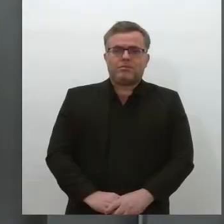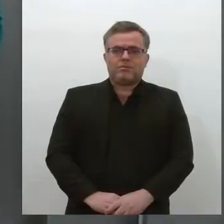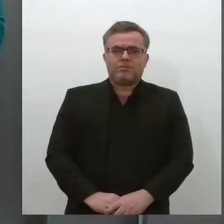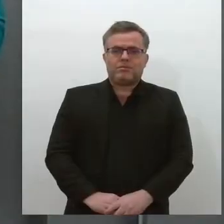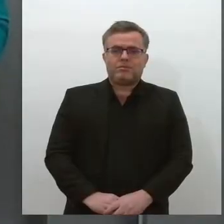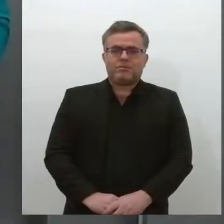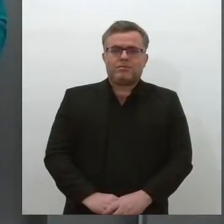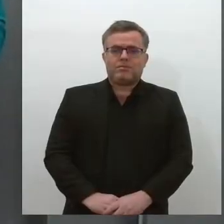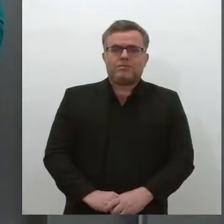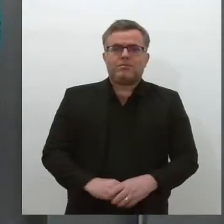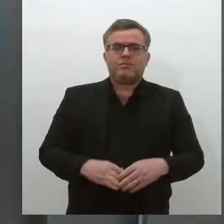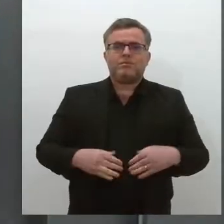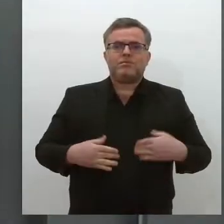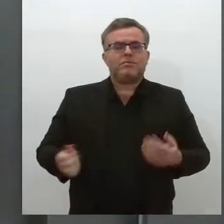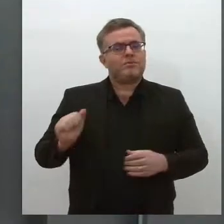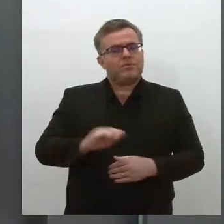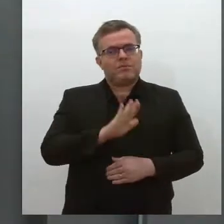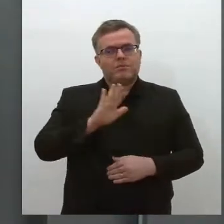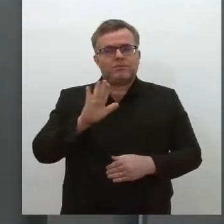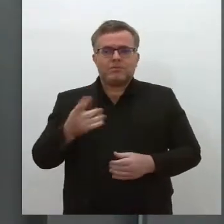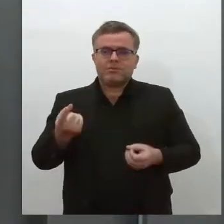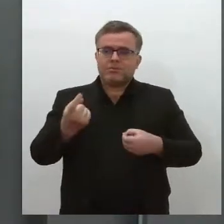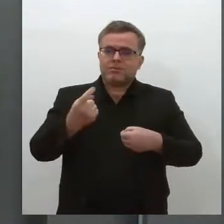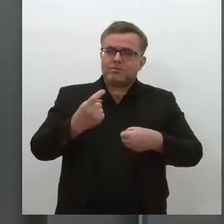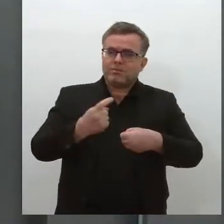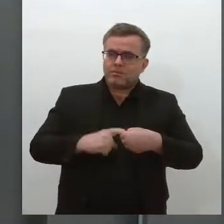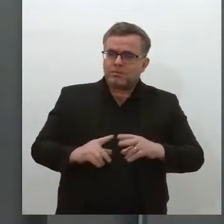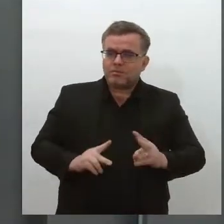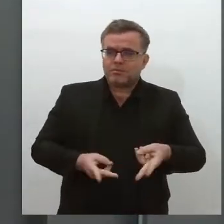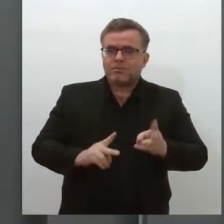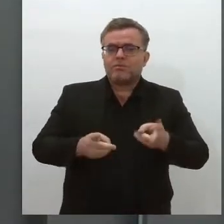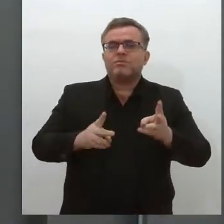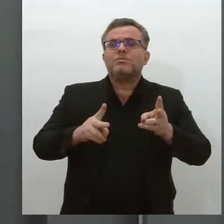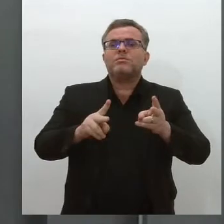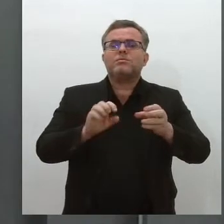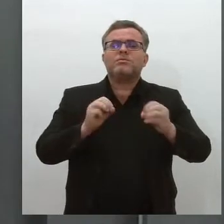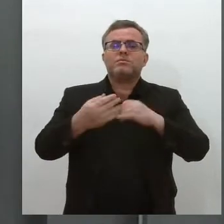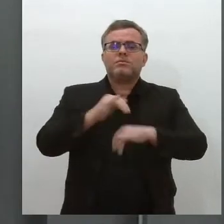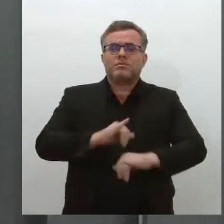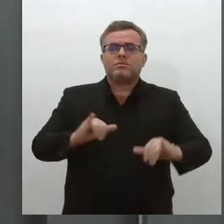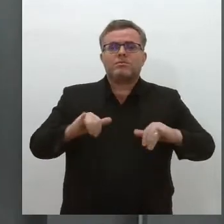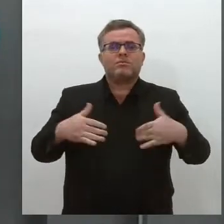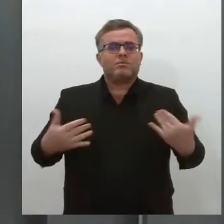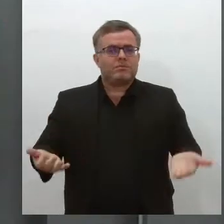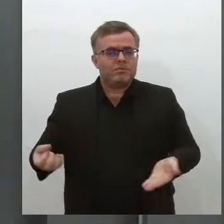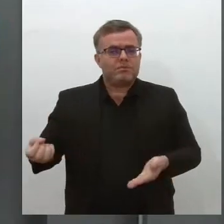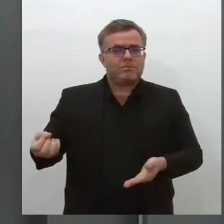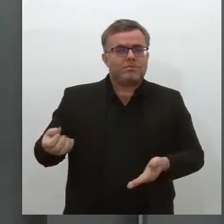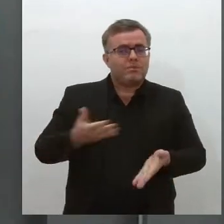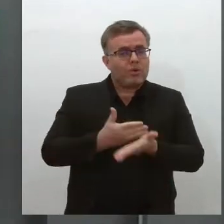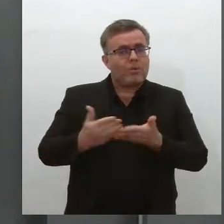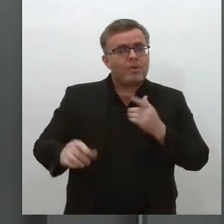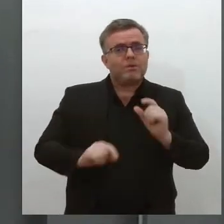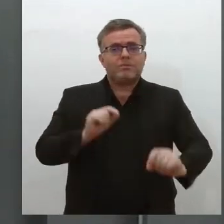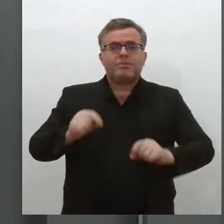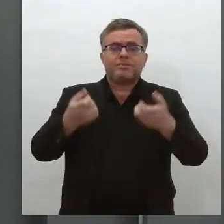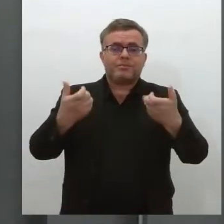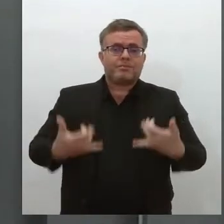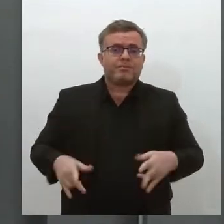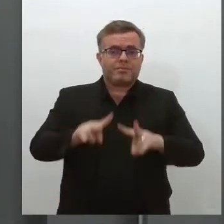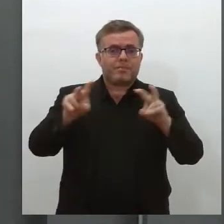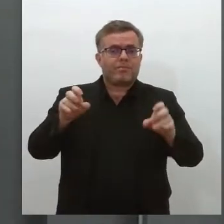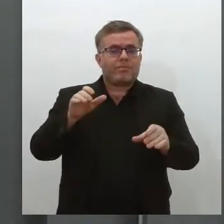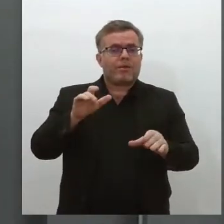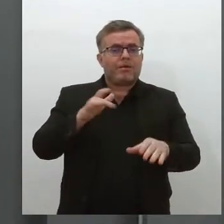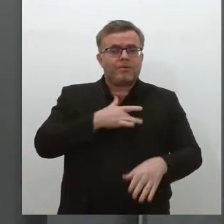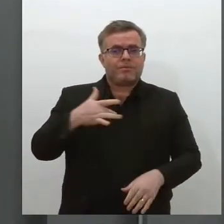Olá, estamos de volta com o Informativo TV Alesi. Vamos começar falando sobre saúde. O quarto caso de